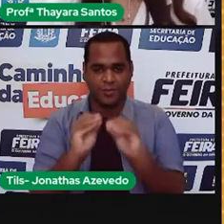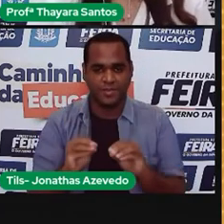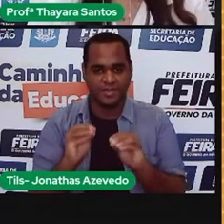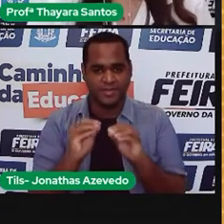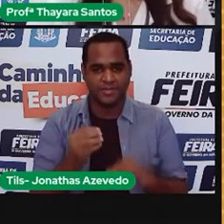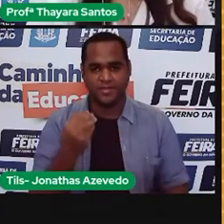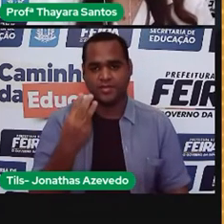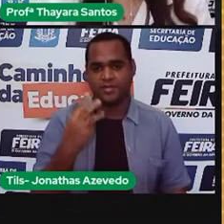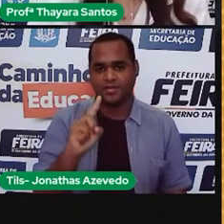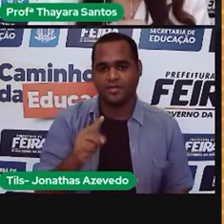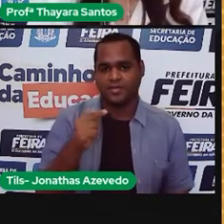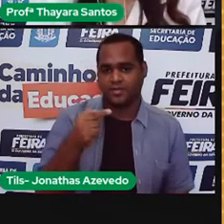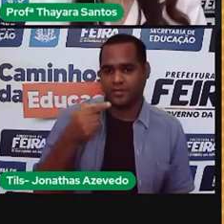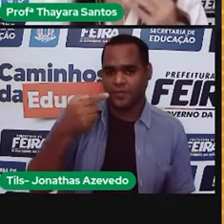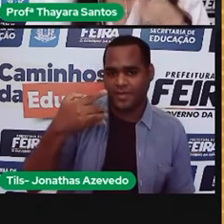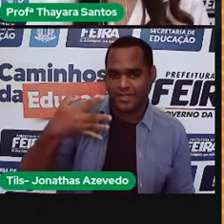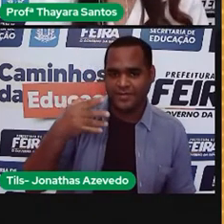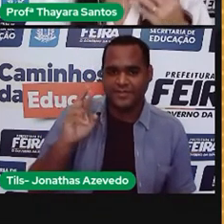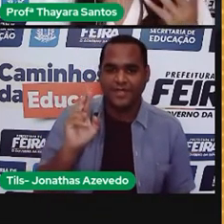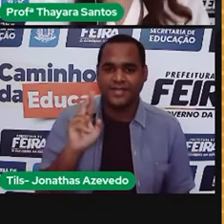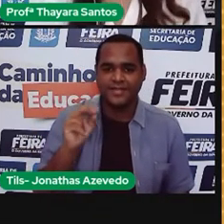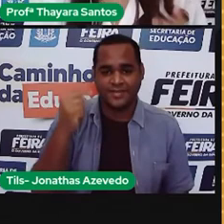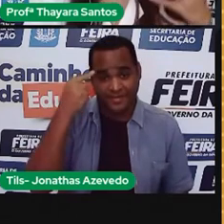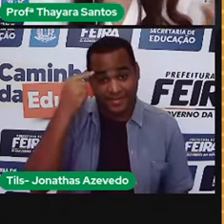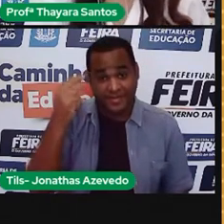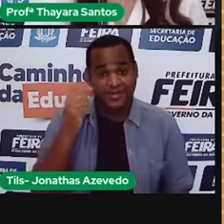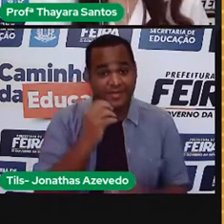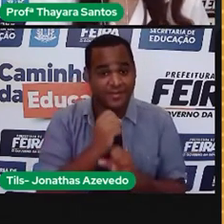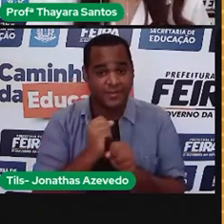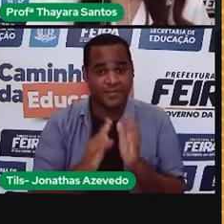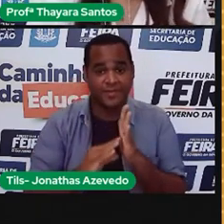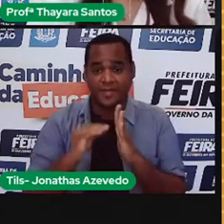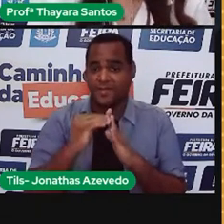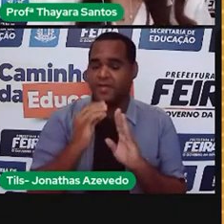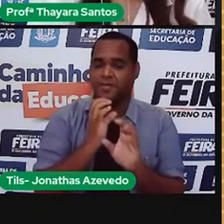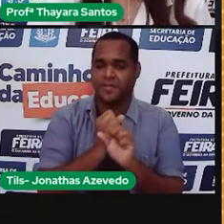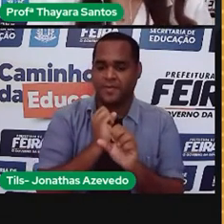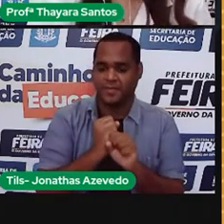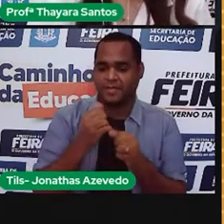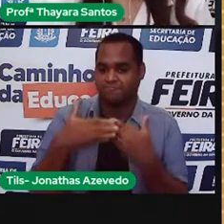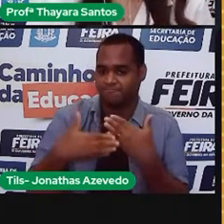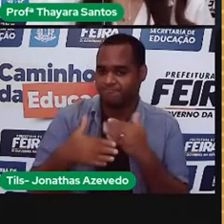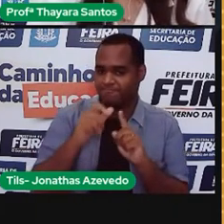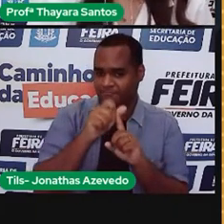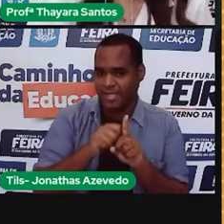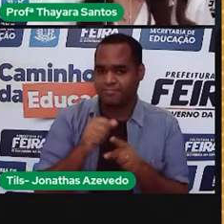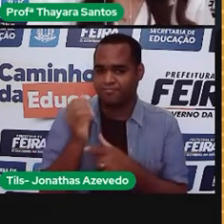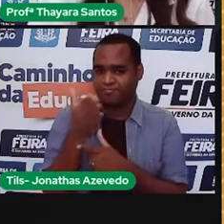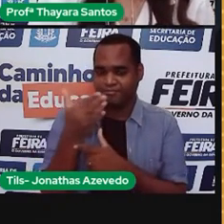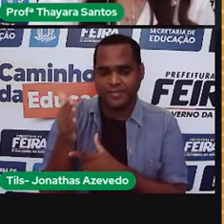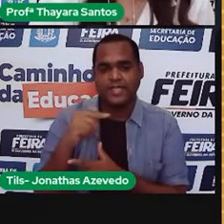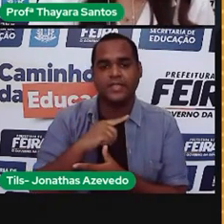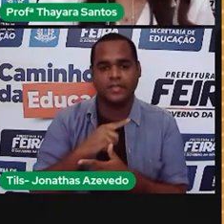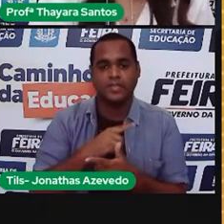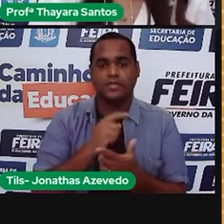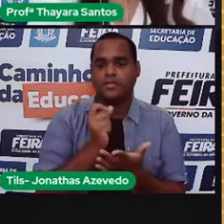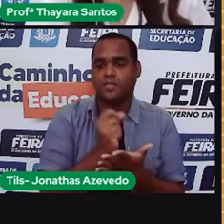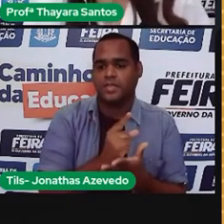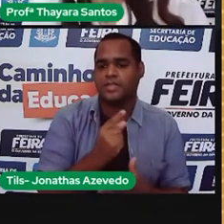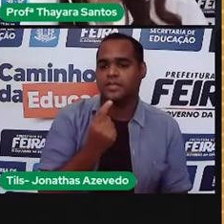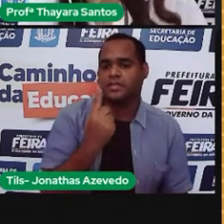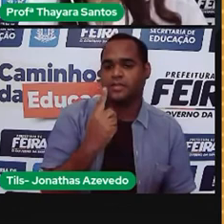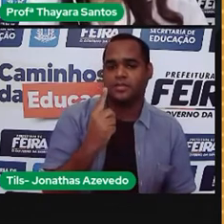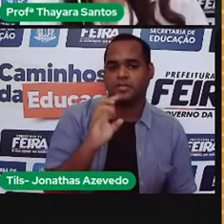3,74. 3,74 vai ser o adicional da bandeira que está vigente naquele mês. Então, ao invés de pagar R$105